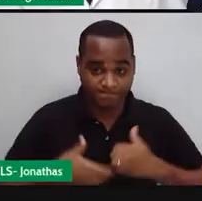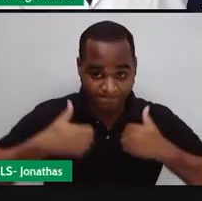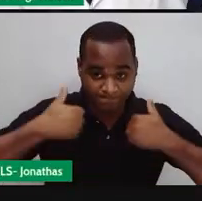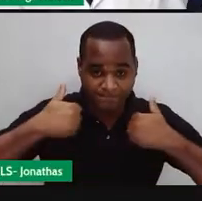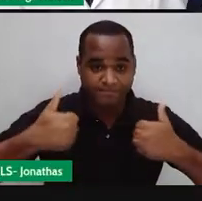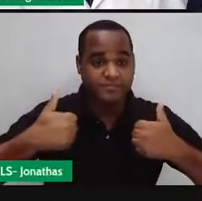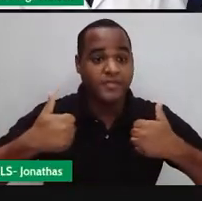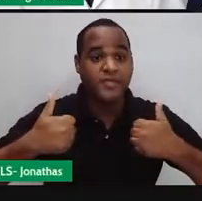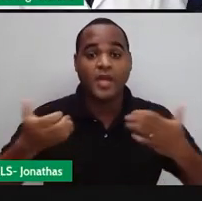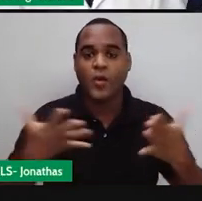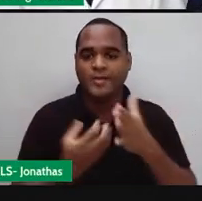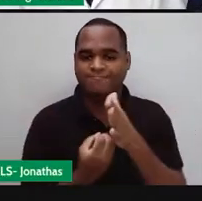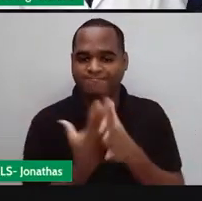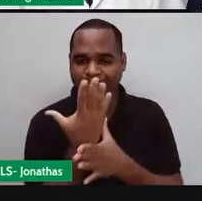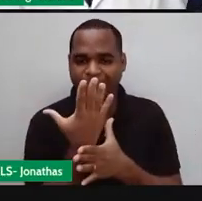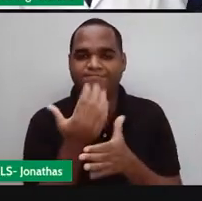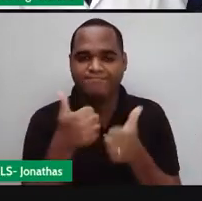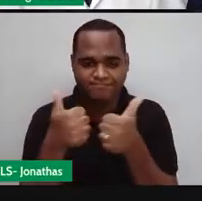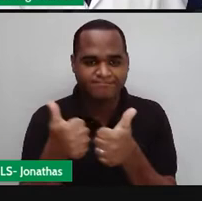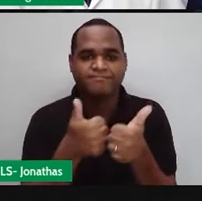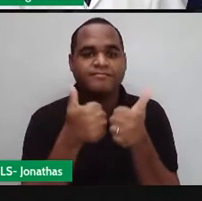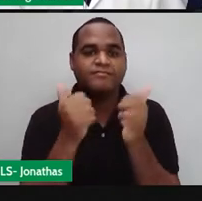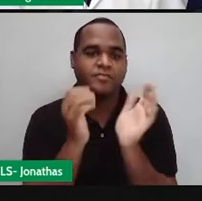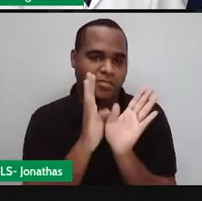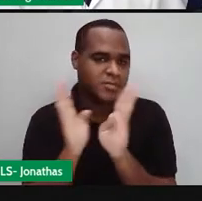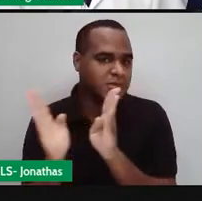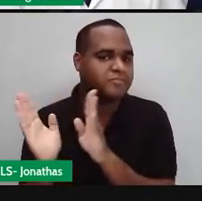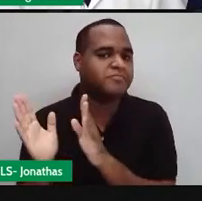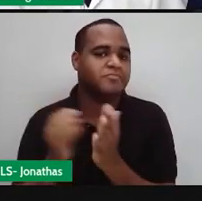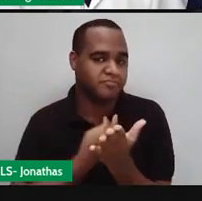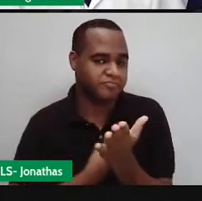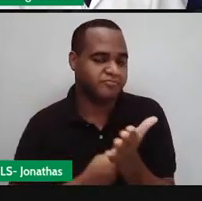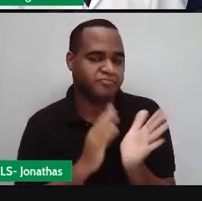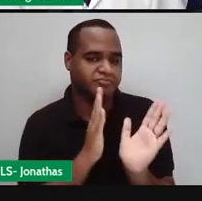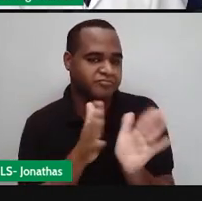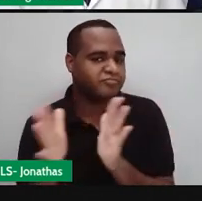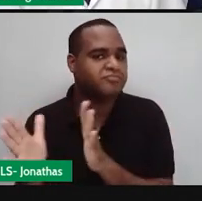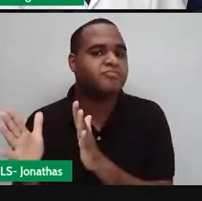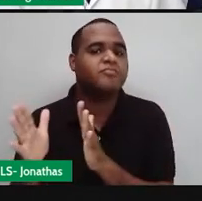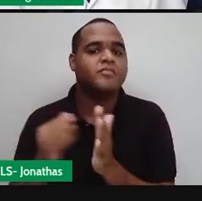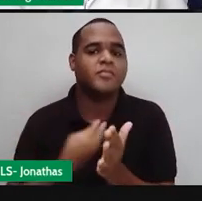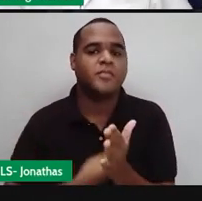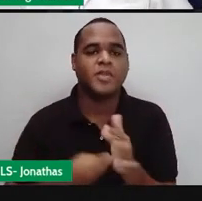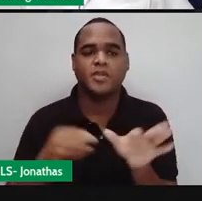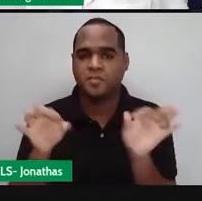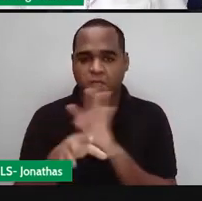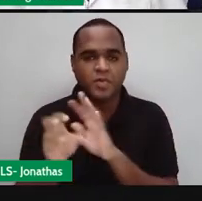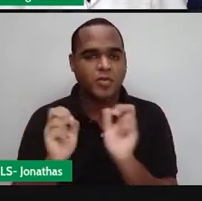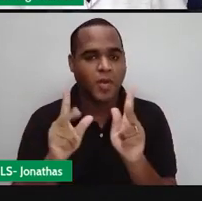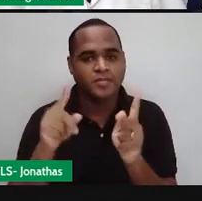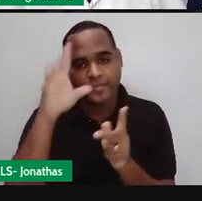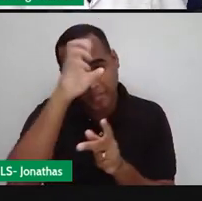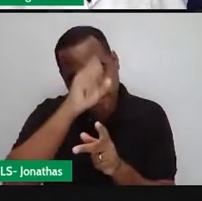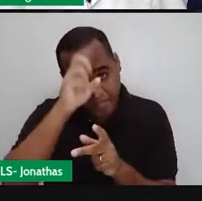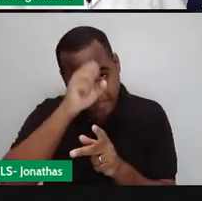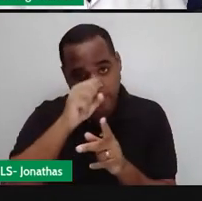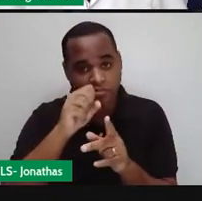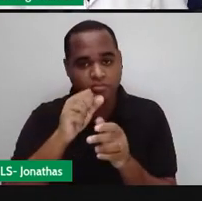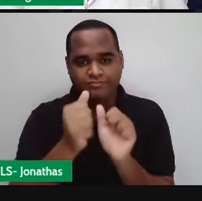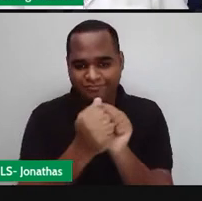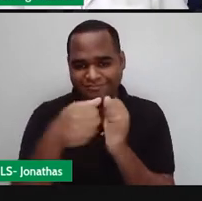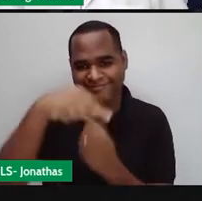Prontinho, vai aparecer para vocês aí. É isso aí, olha só, já está aí pronto para a gente aprender juntos, tá bom?